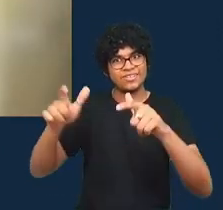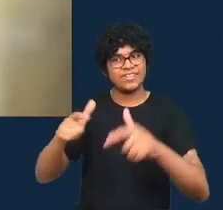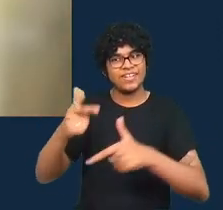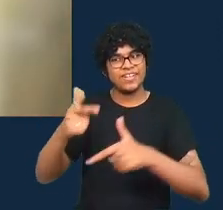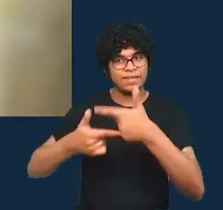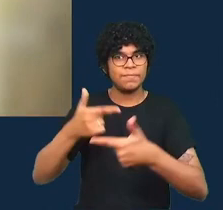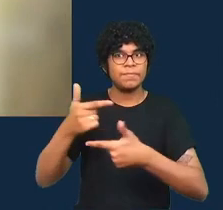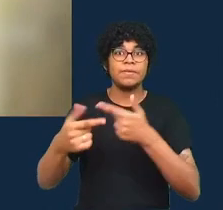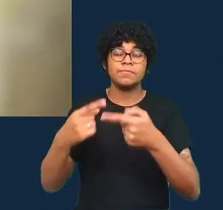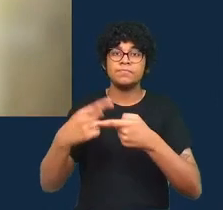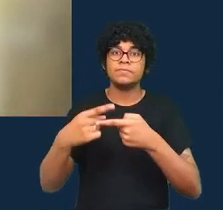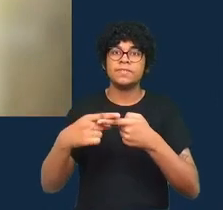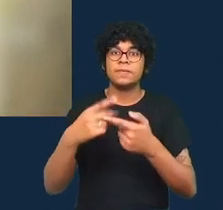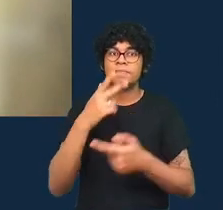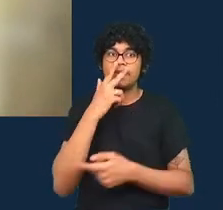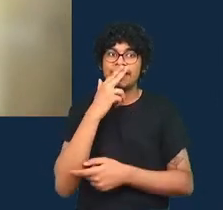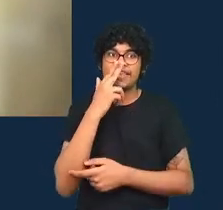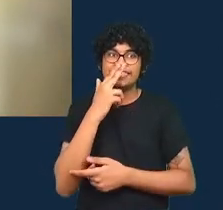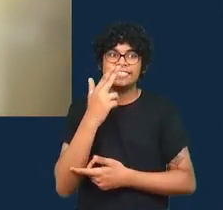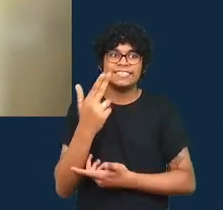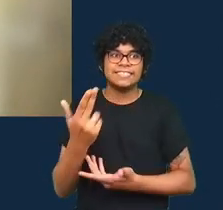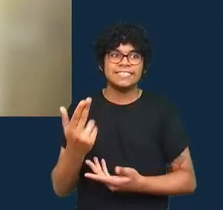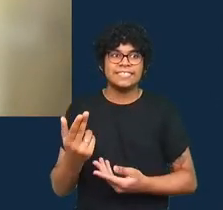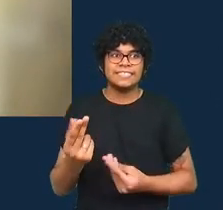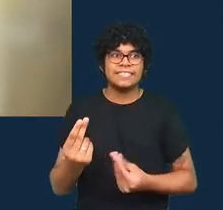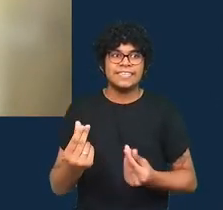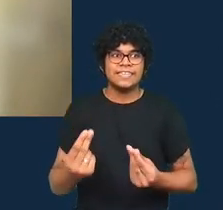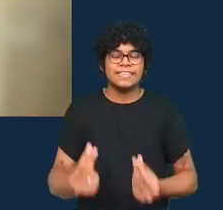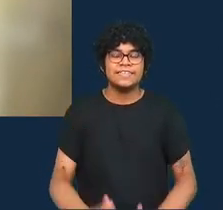grande coleção de